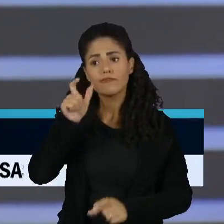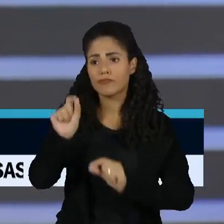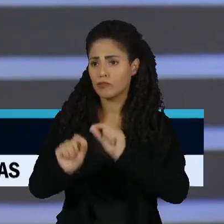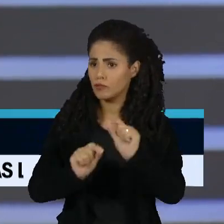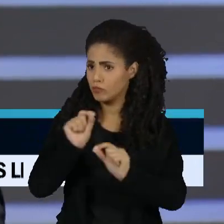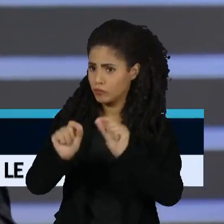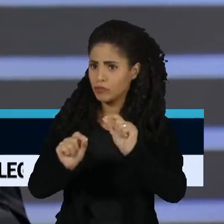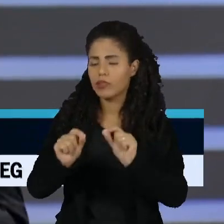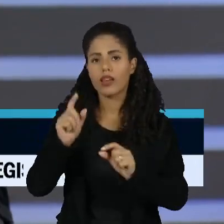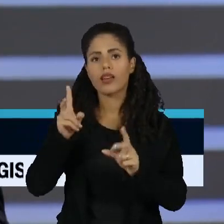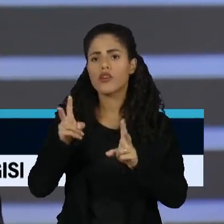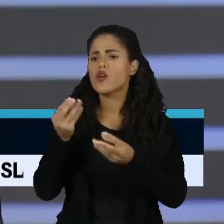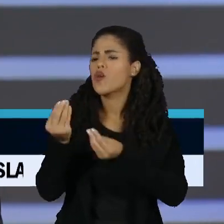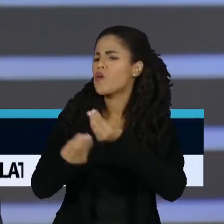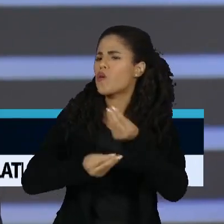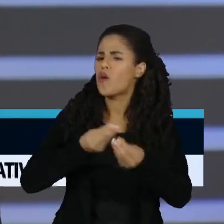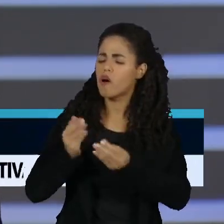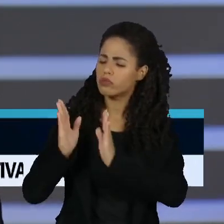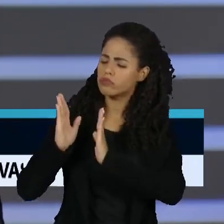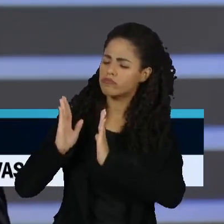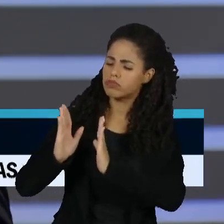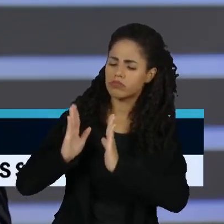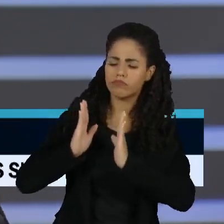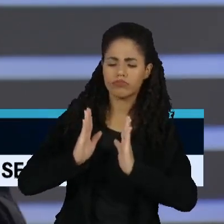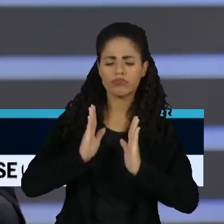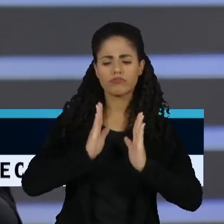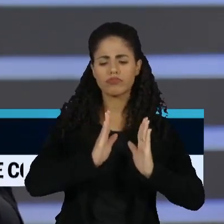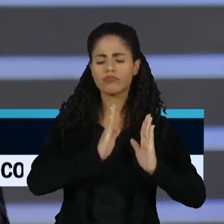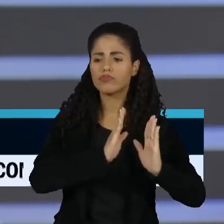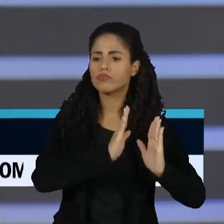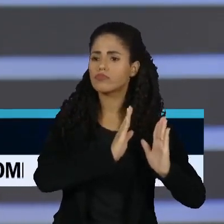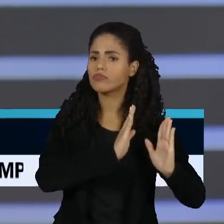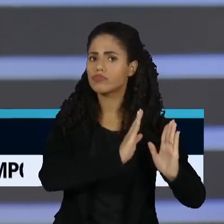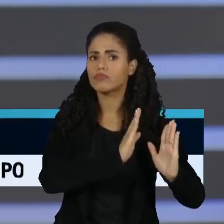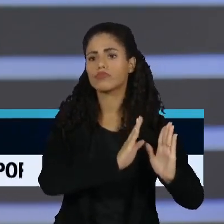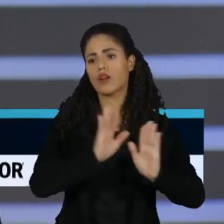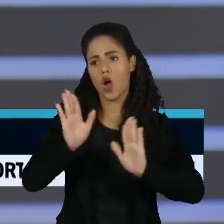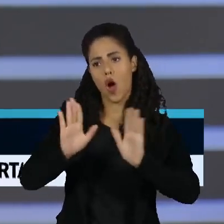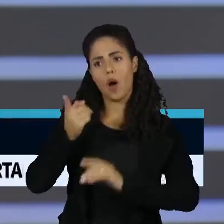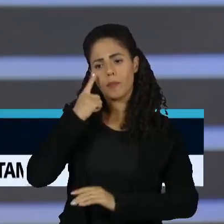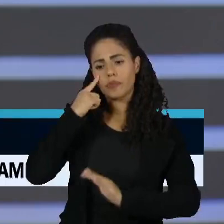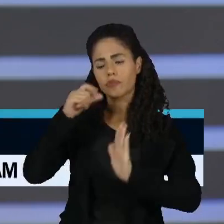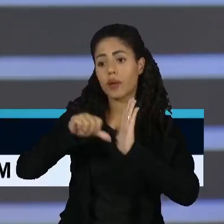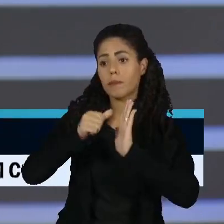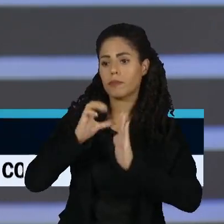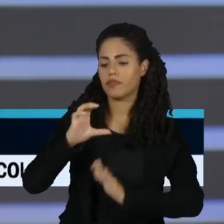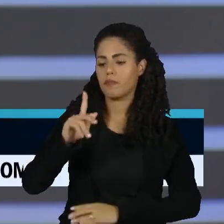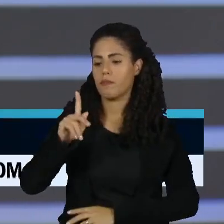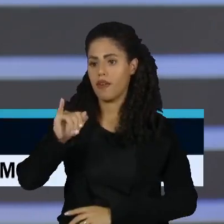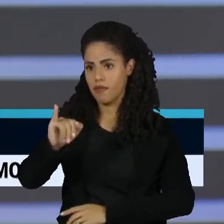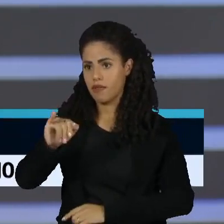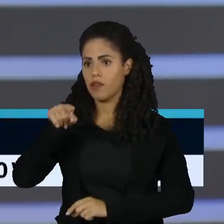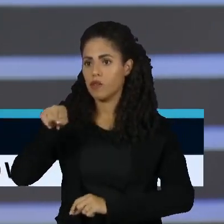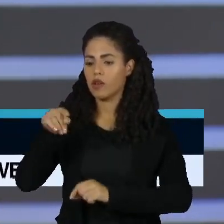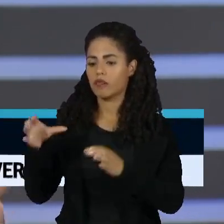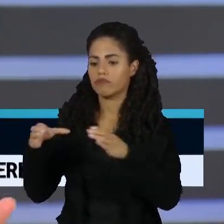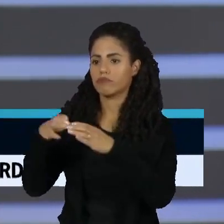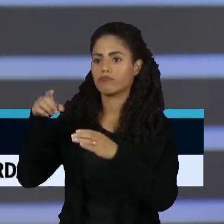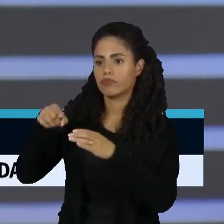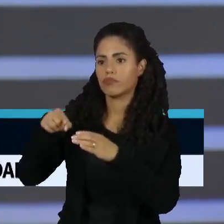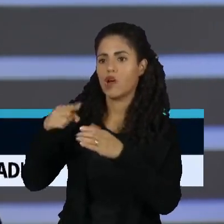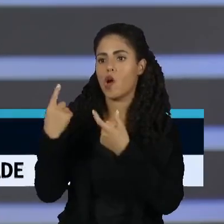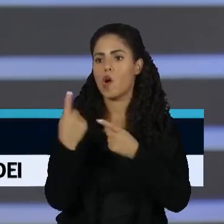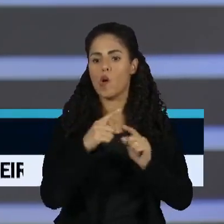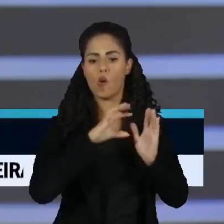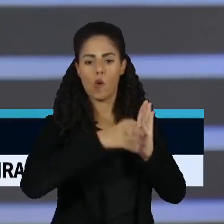como é foi todo o processo, né? No meio, primeiro que é o seguinte, realmente a CPI virou uma plataforma de ataque ao